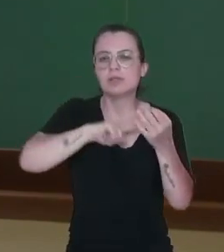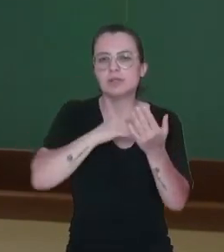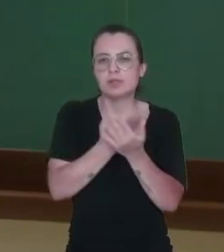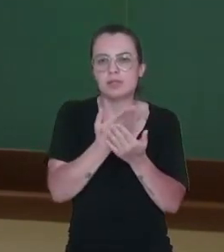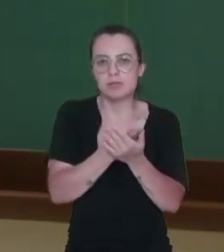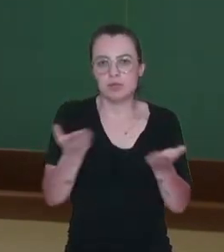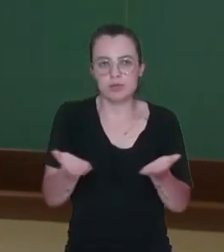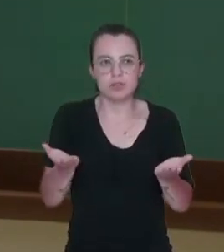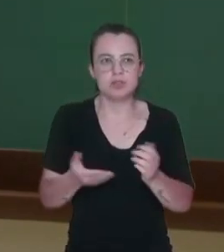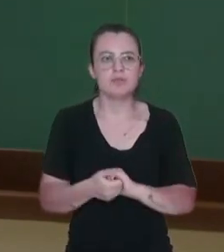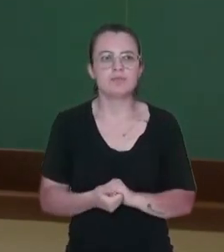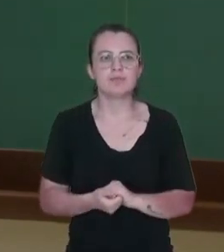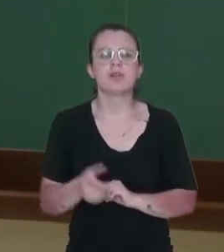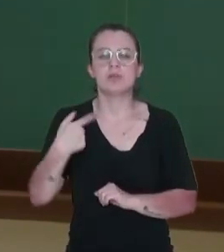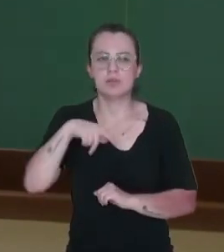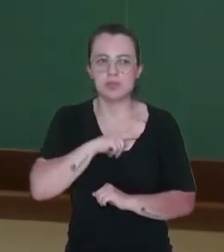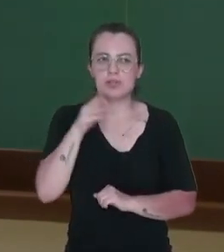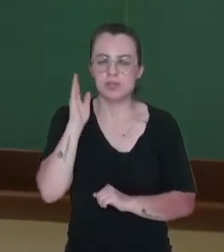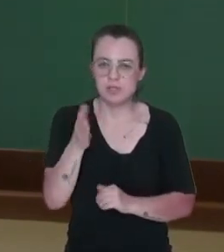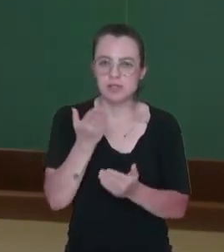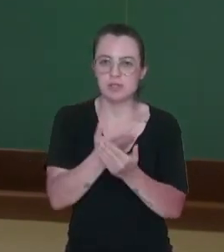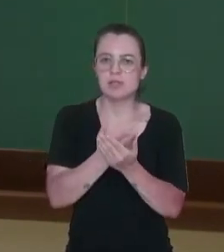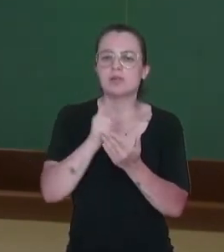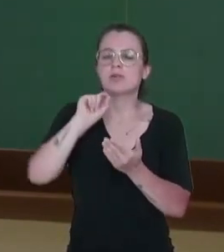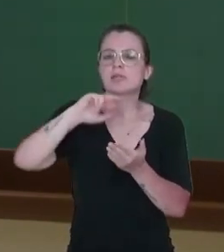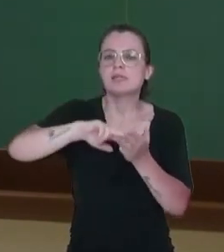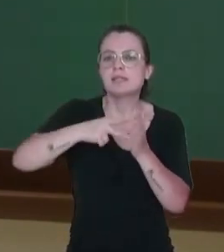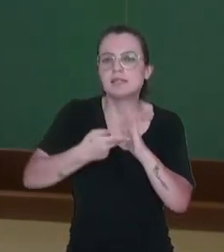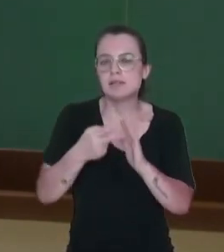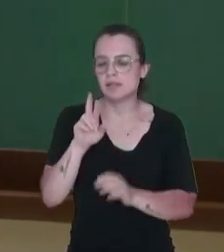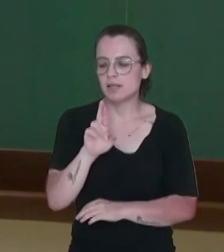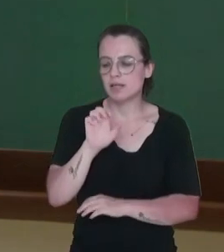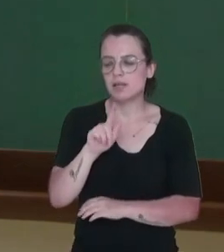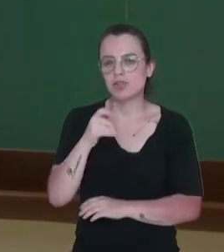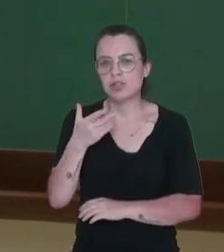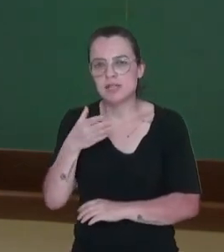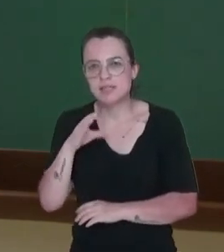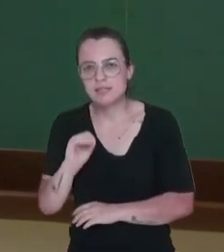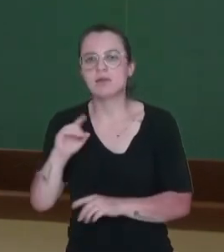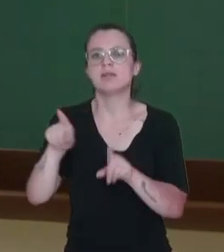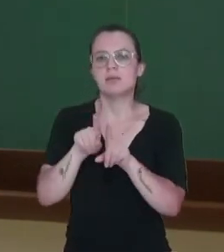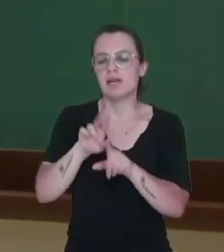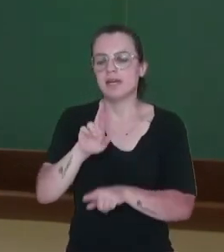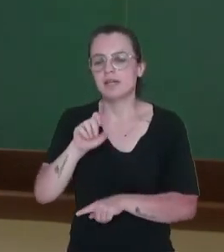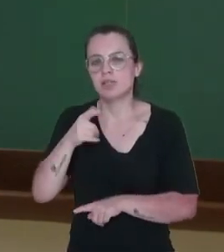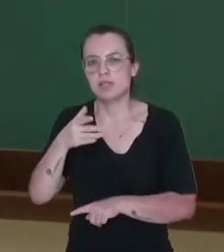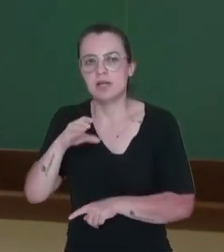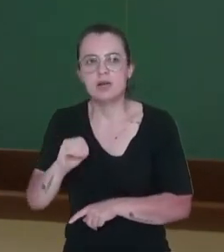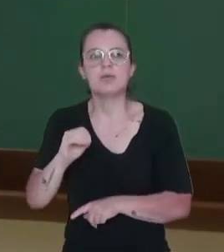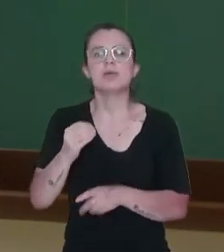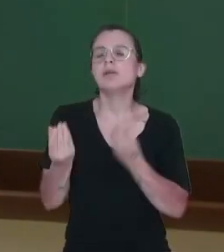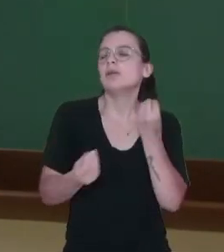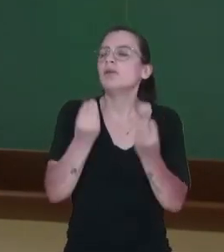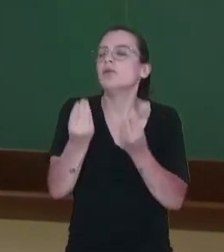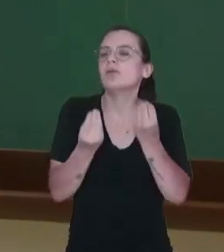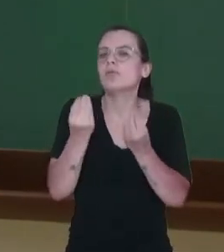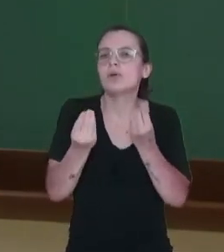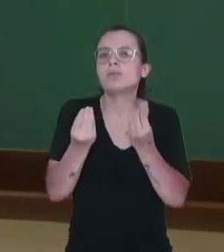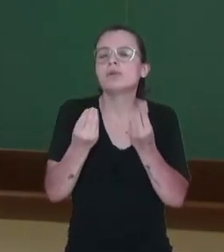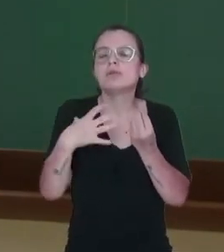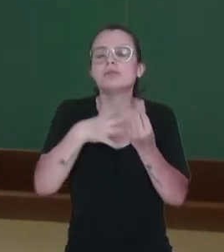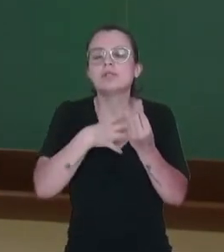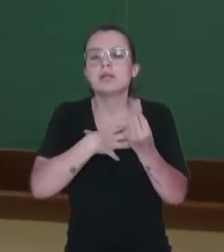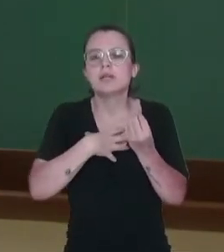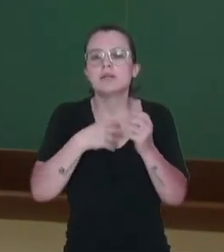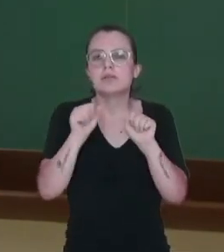de hoje, né? Estudamos o que é regionalização e o que é região, bem como as diversas maneiras de regionalizar,